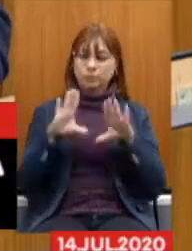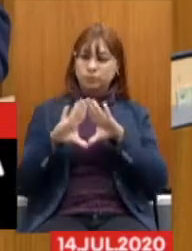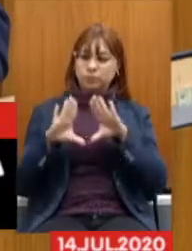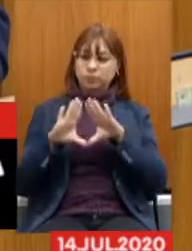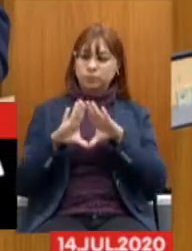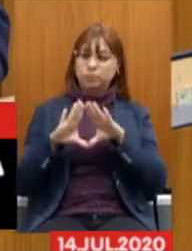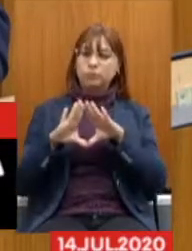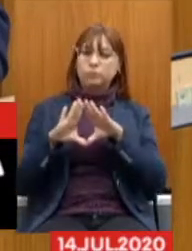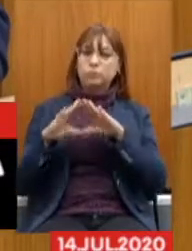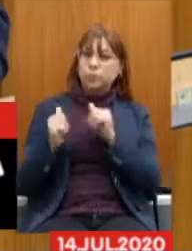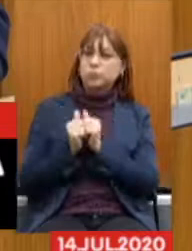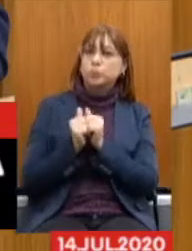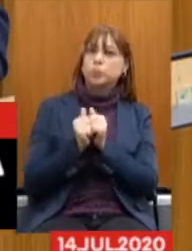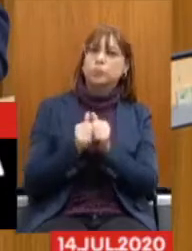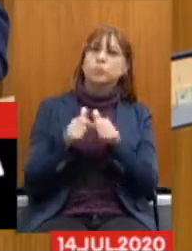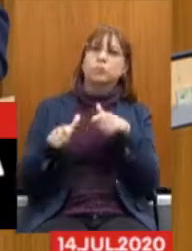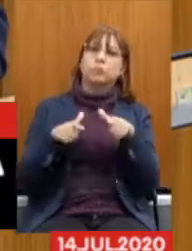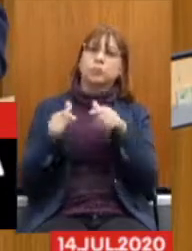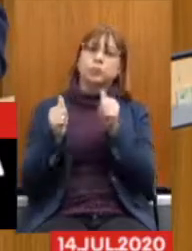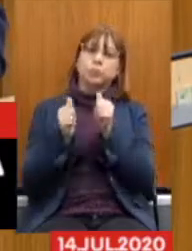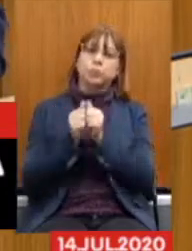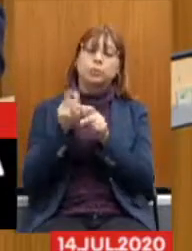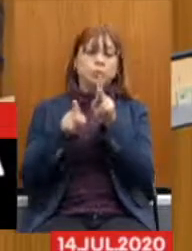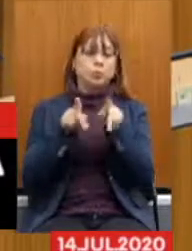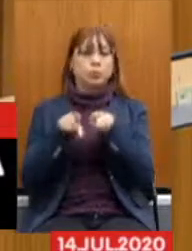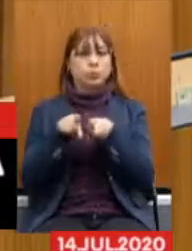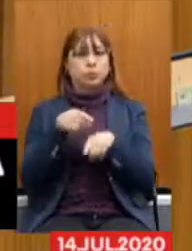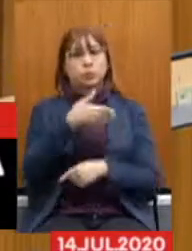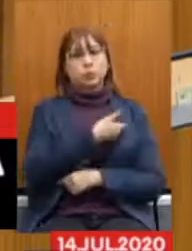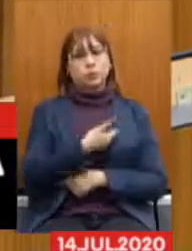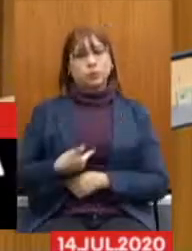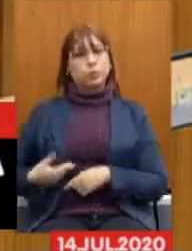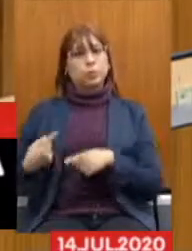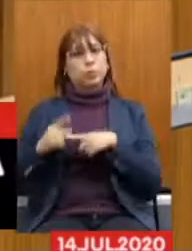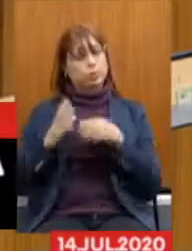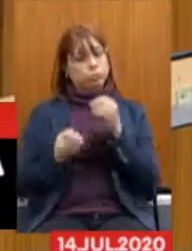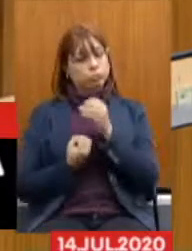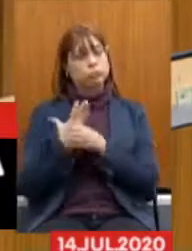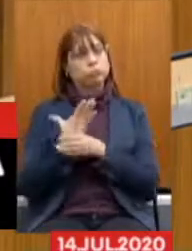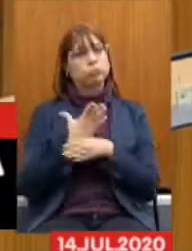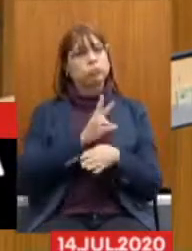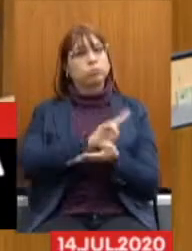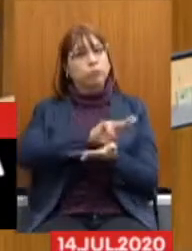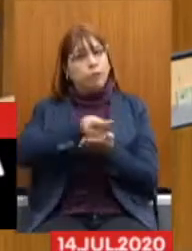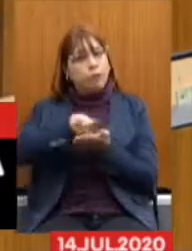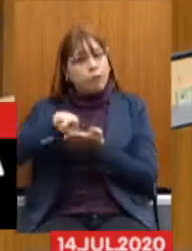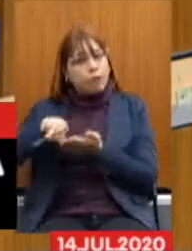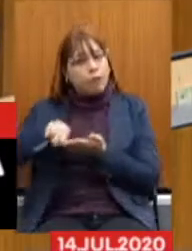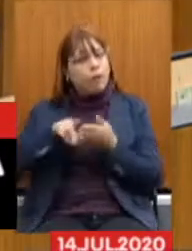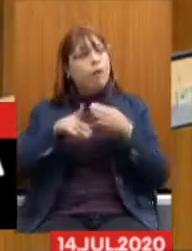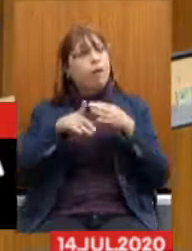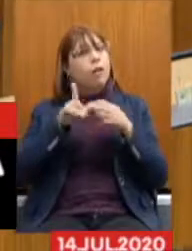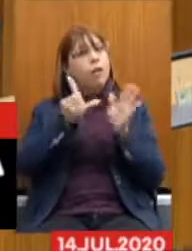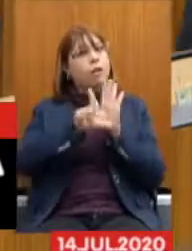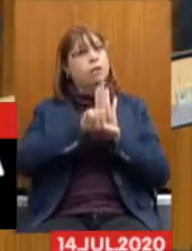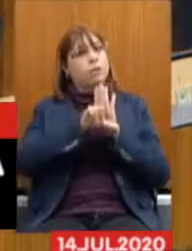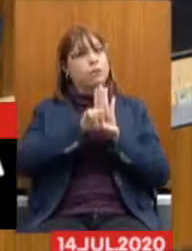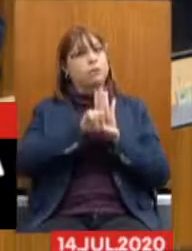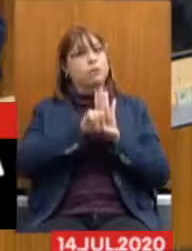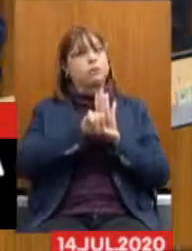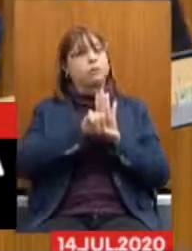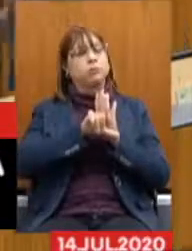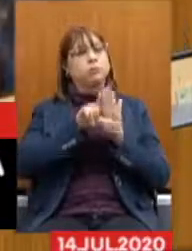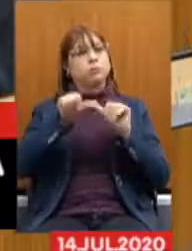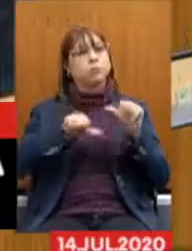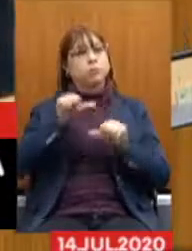e do governo quando a gente fez várias leis que mudaram o costume da população. A primeira